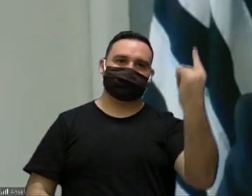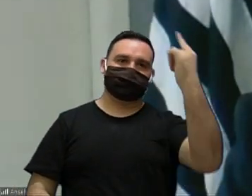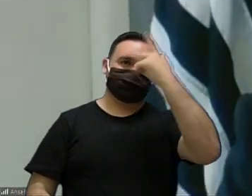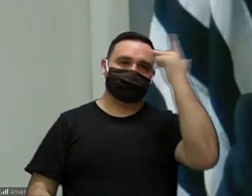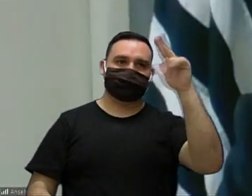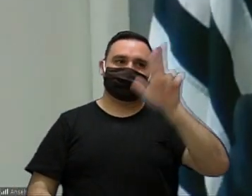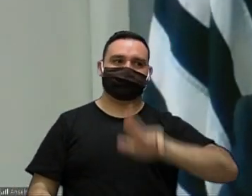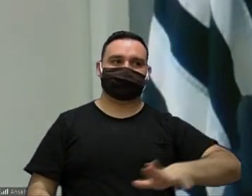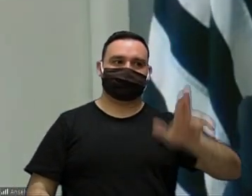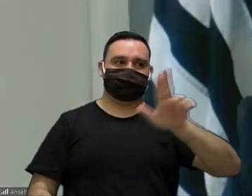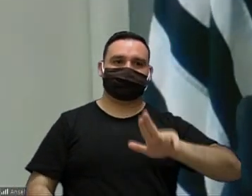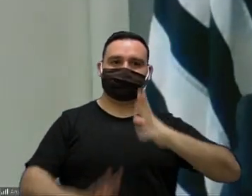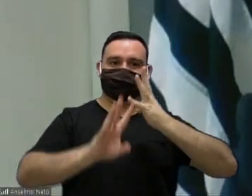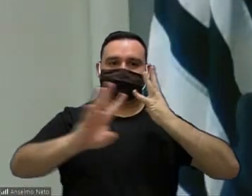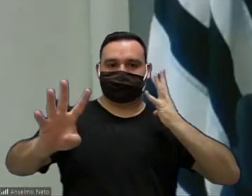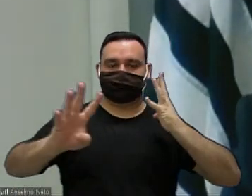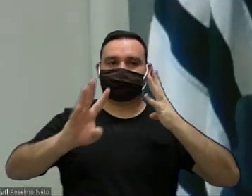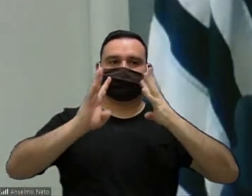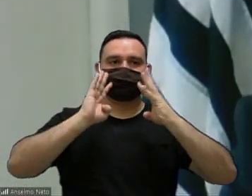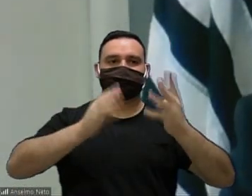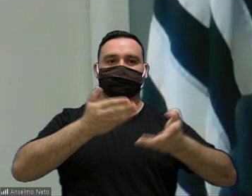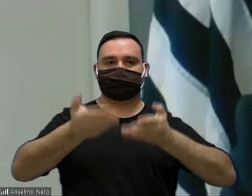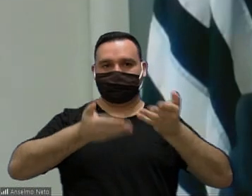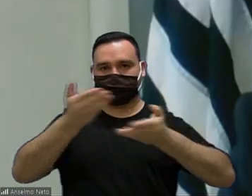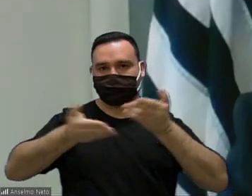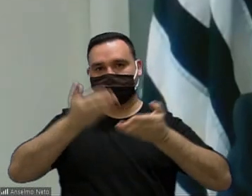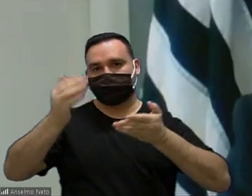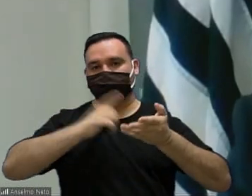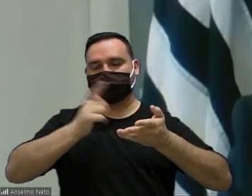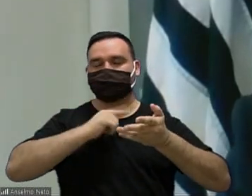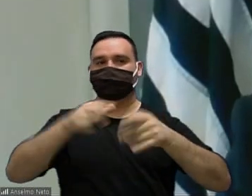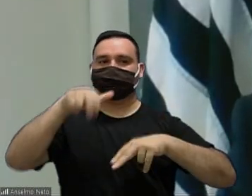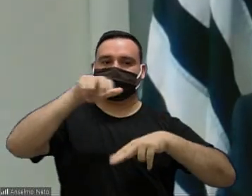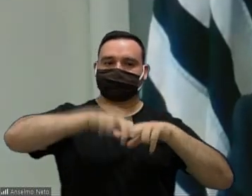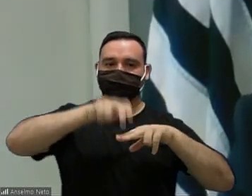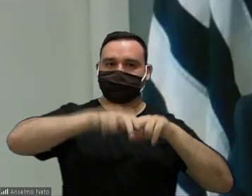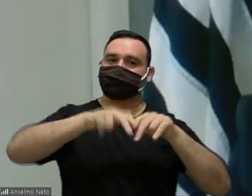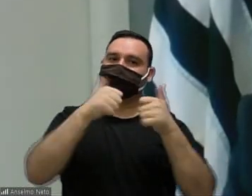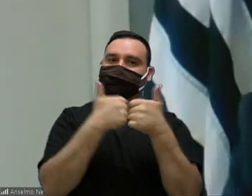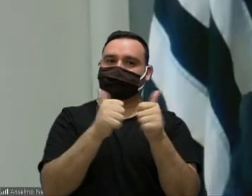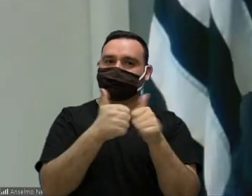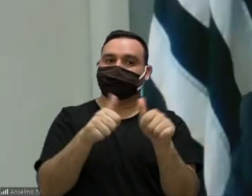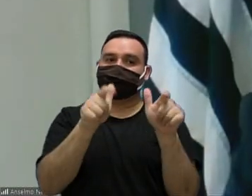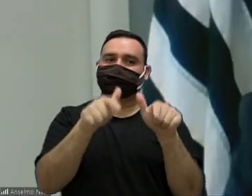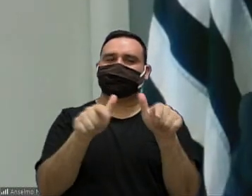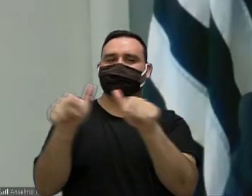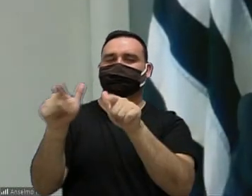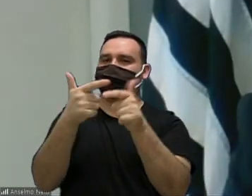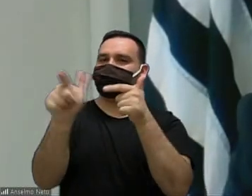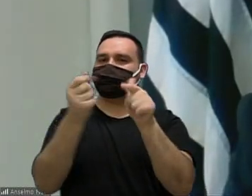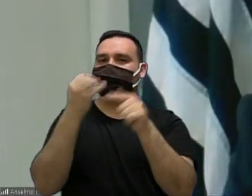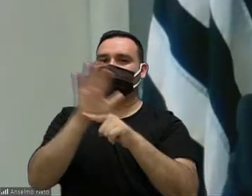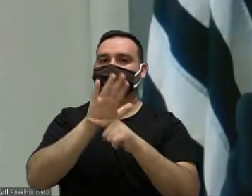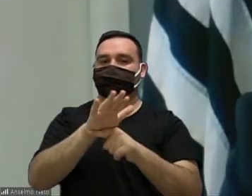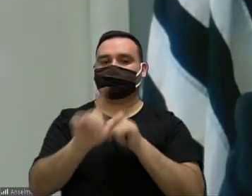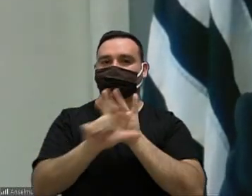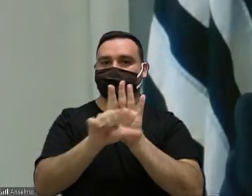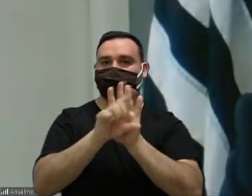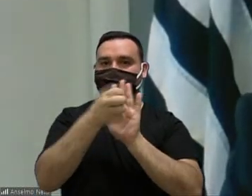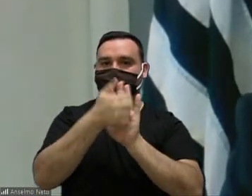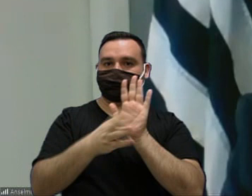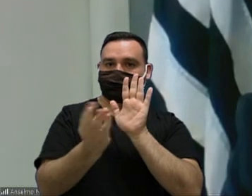de utilização das filas de atendimento preferencial assento nos transportes públicos ou qualquer outro benefício expresso em lei